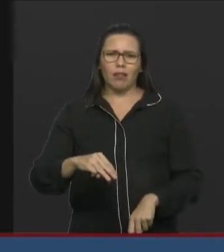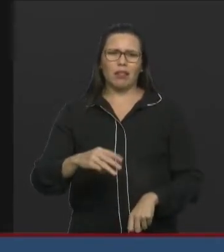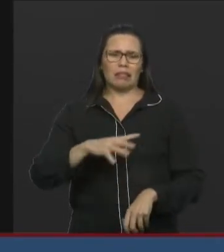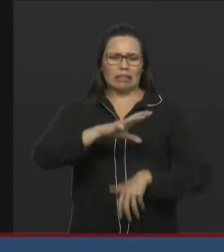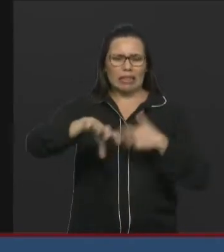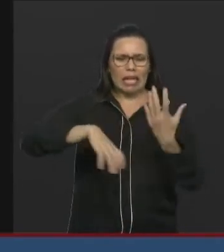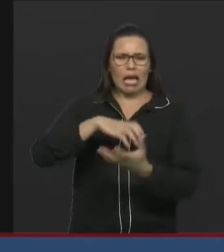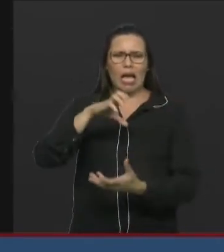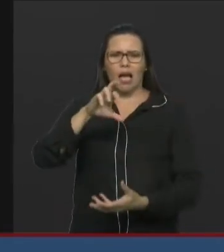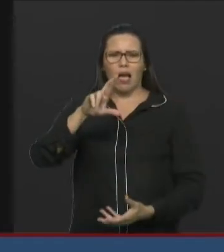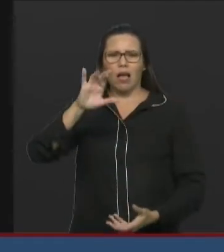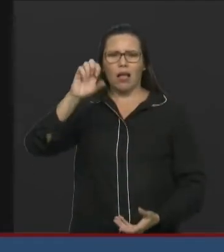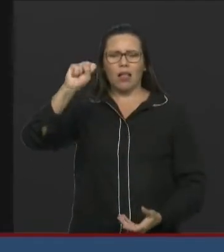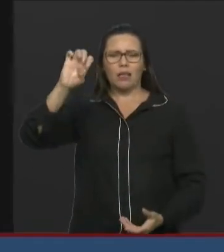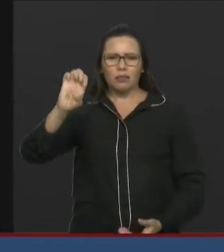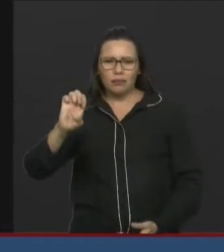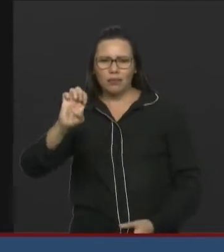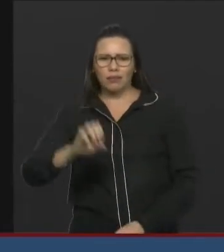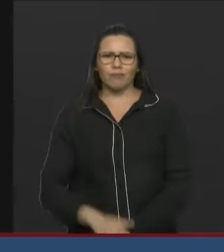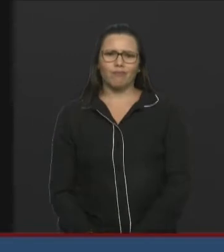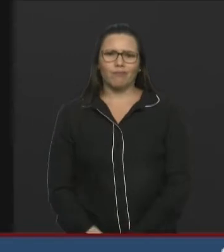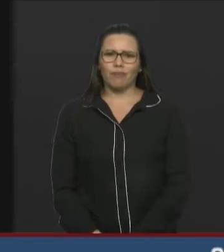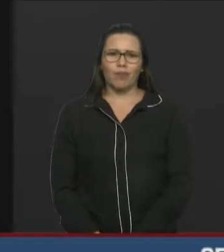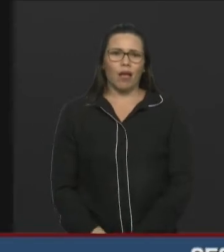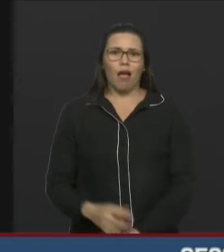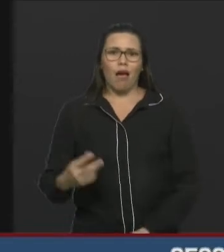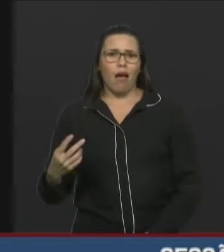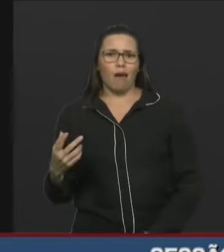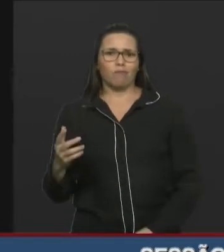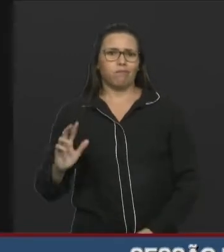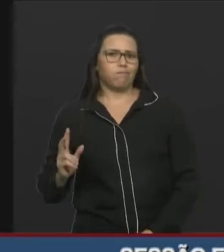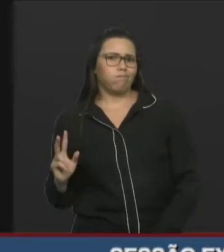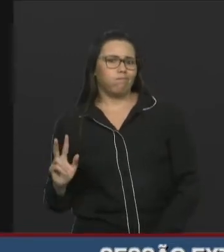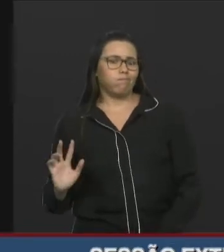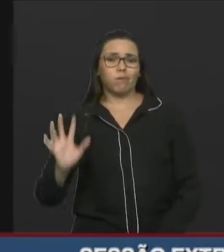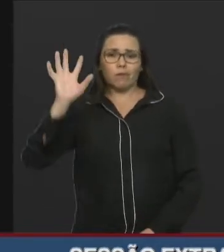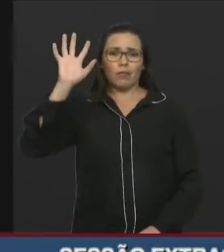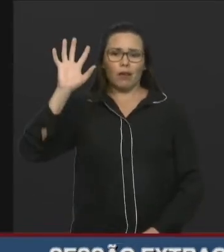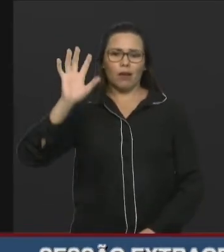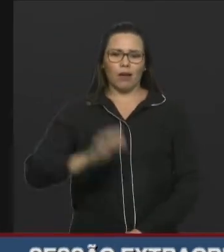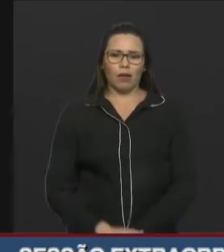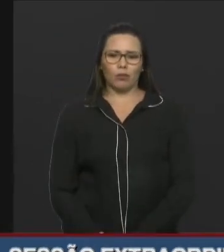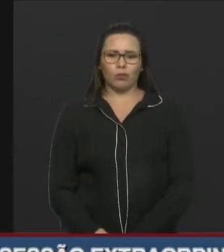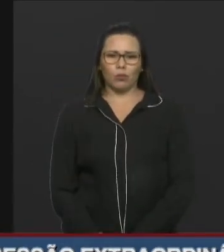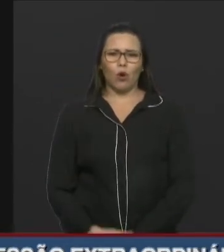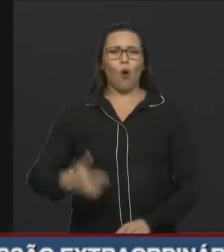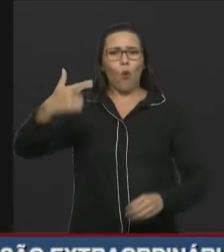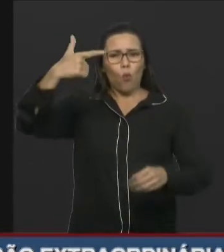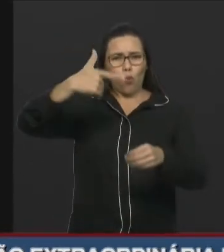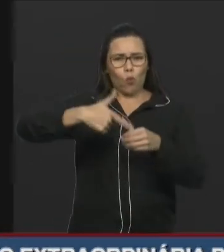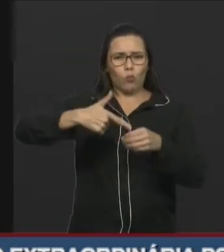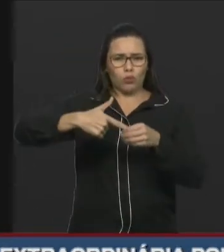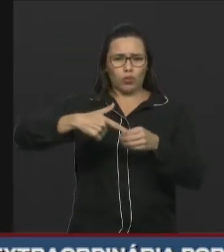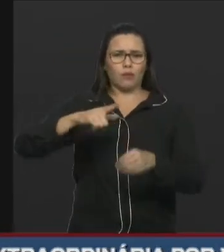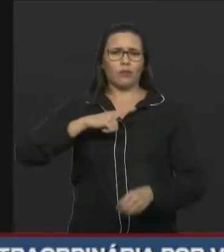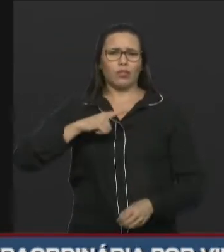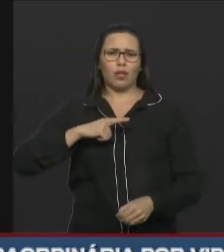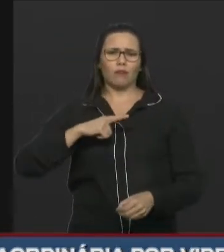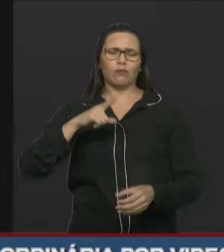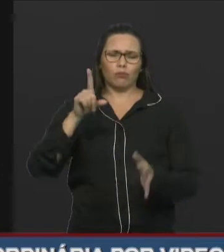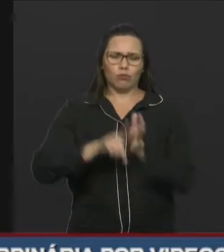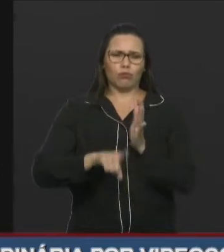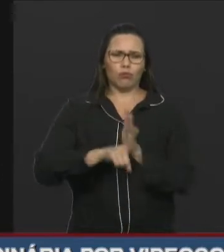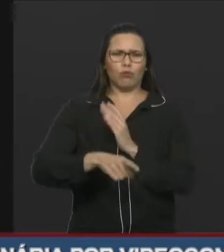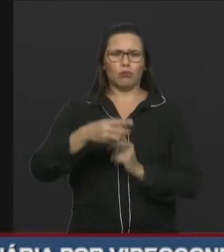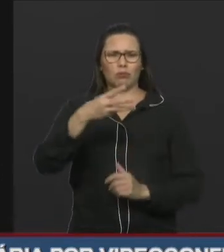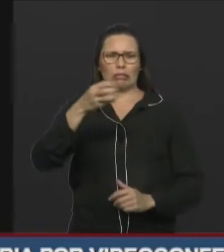combustível esse ano já caiu 30% na bomba ali, não teve essa redução na bomba, caiu na distribuidora, mas